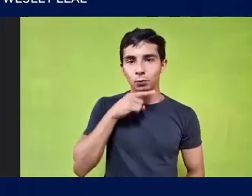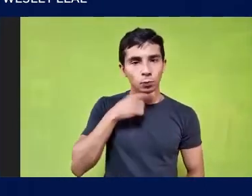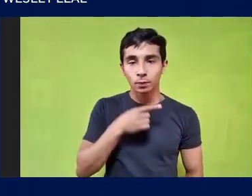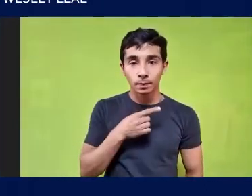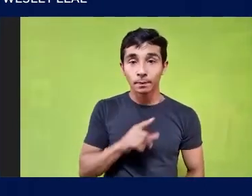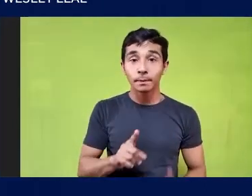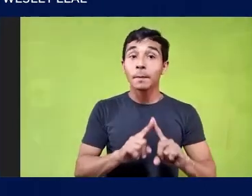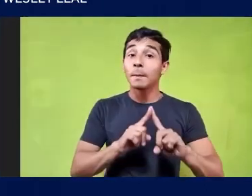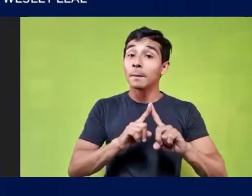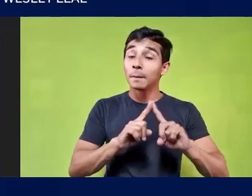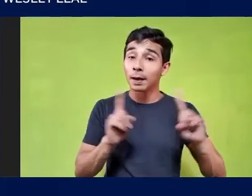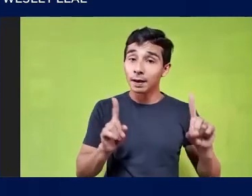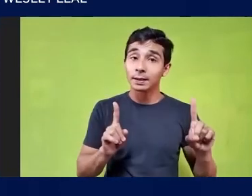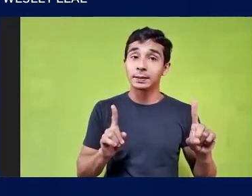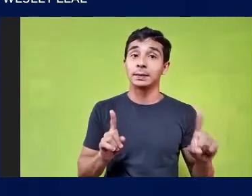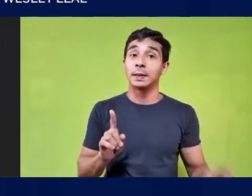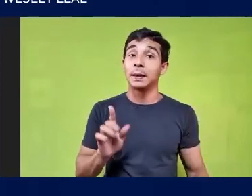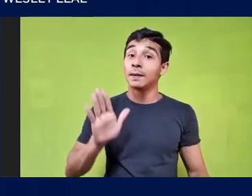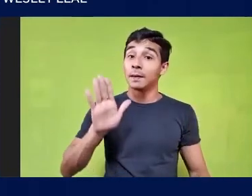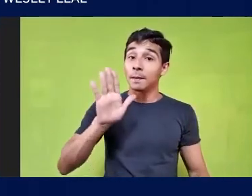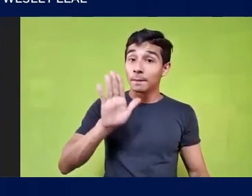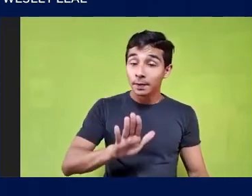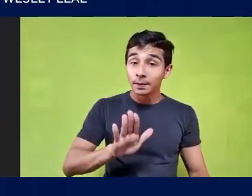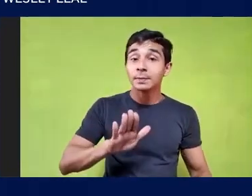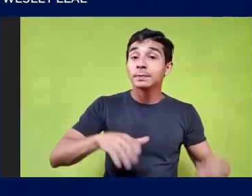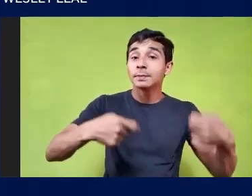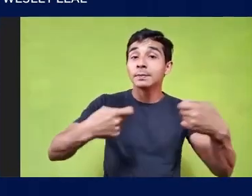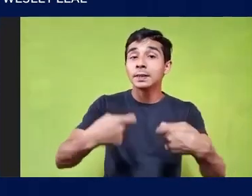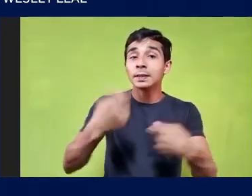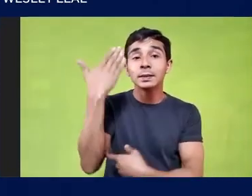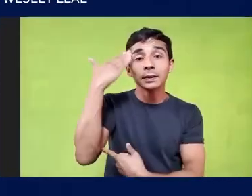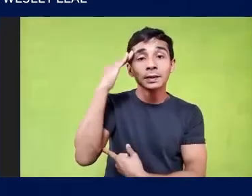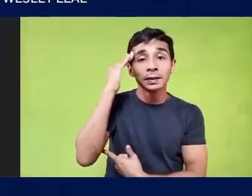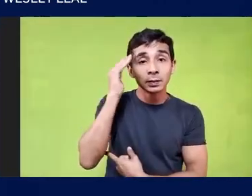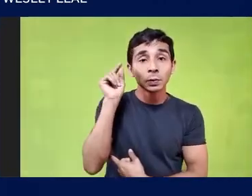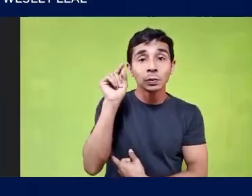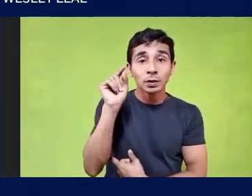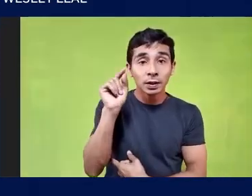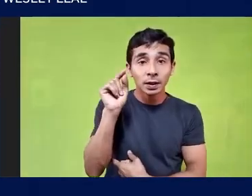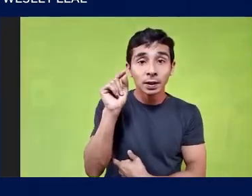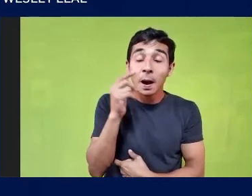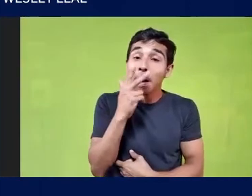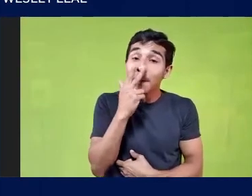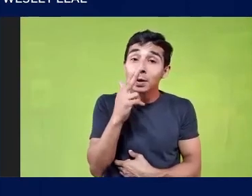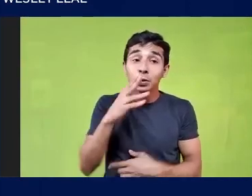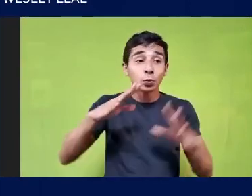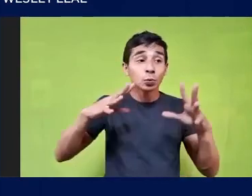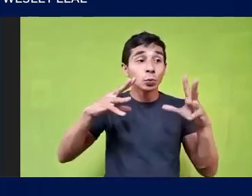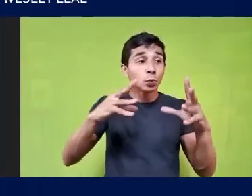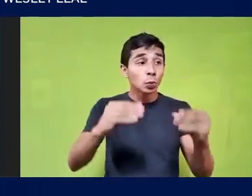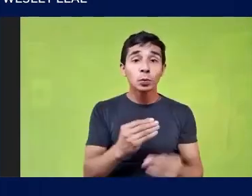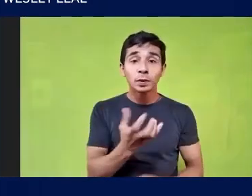Contudo Eu tenho que entender Que talvez Esse seja O grande desejo De todo mundo Mesmo aqueles E